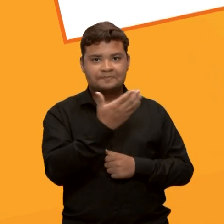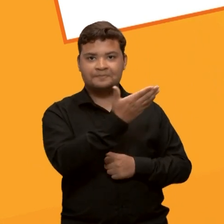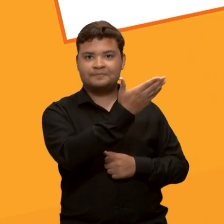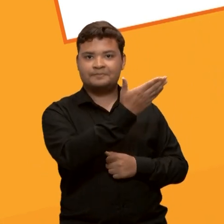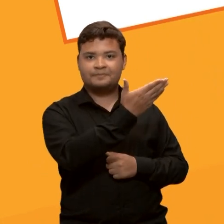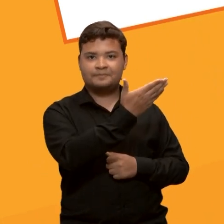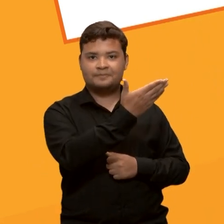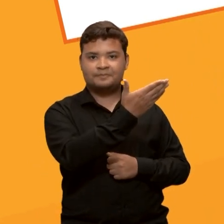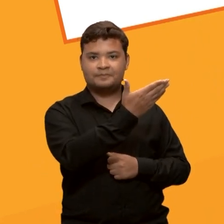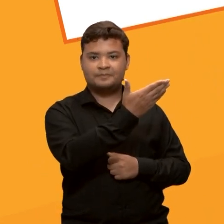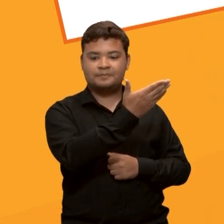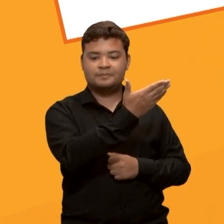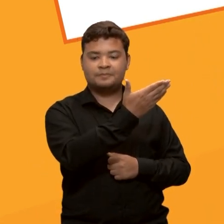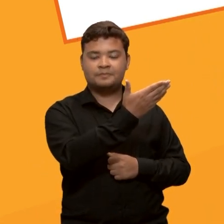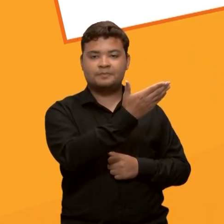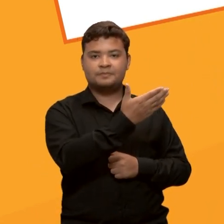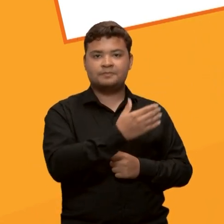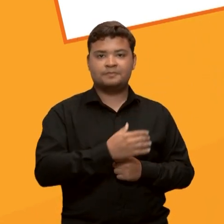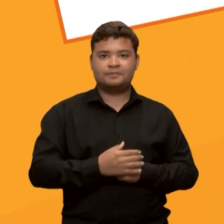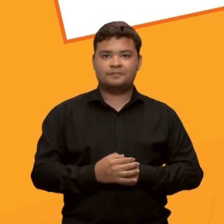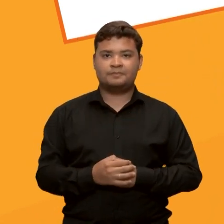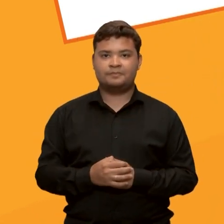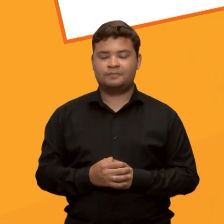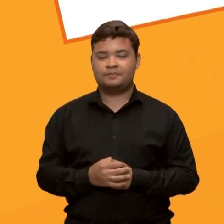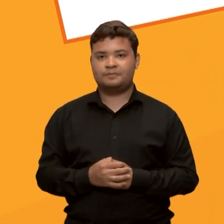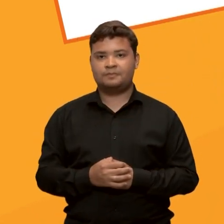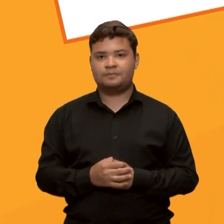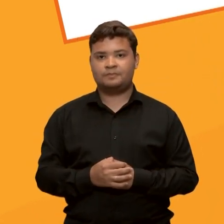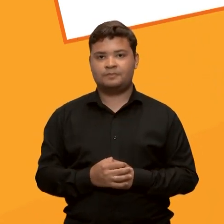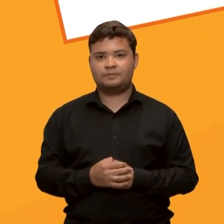statusjrufg. E aí